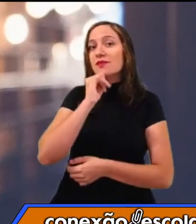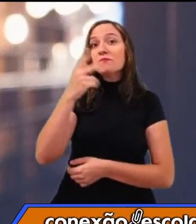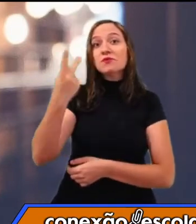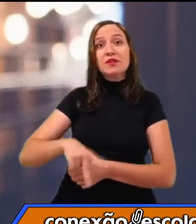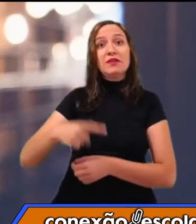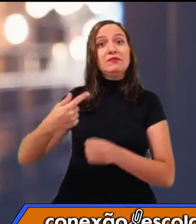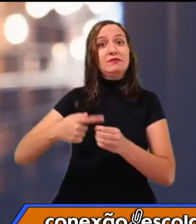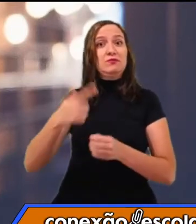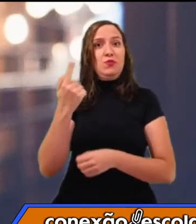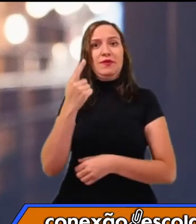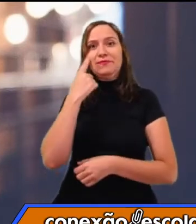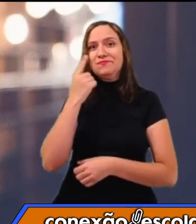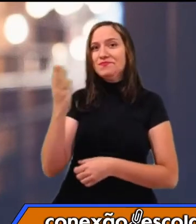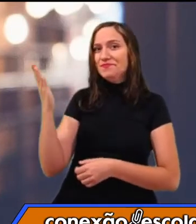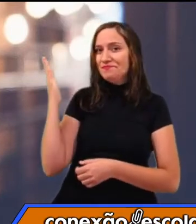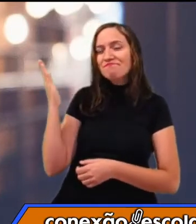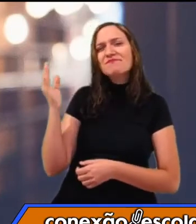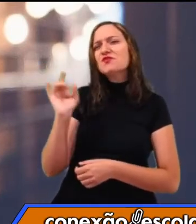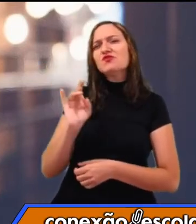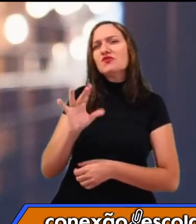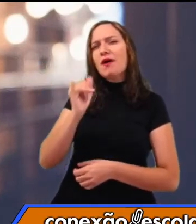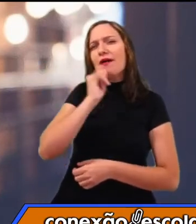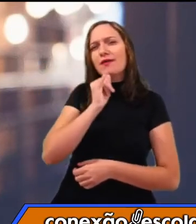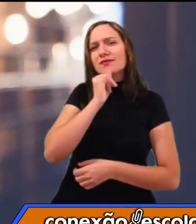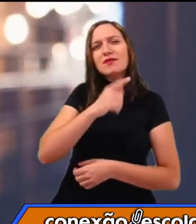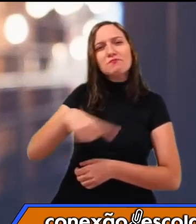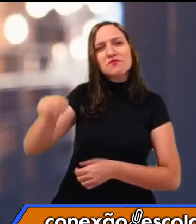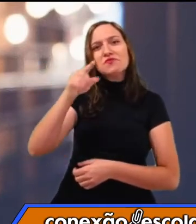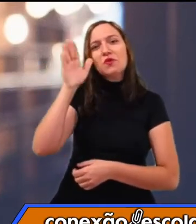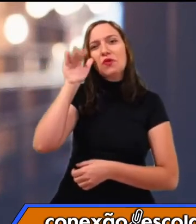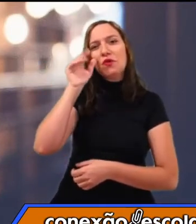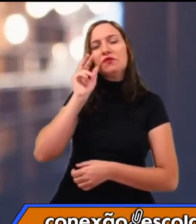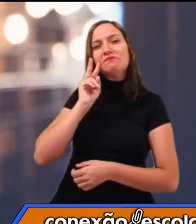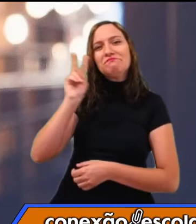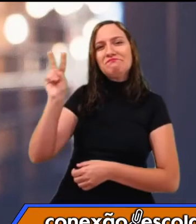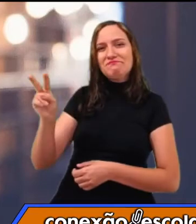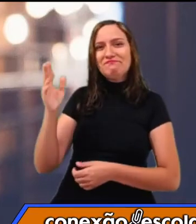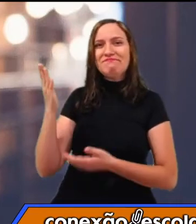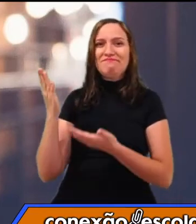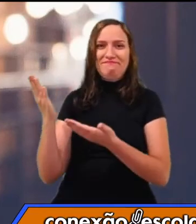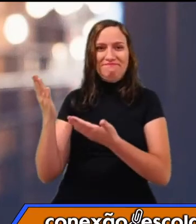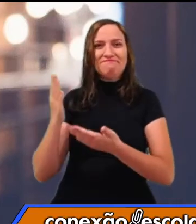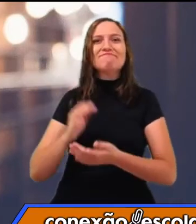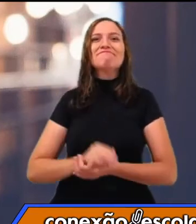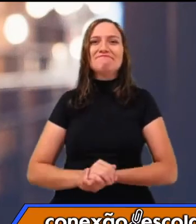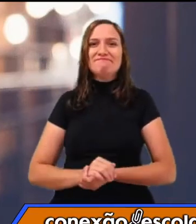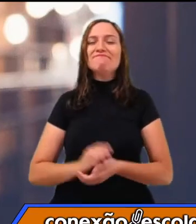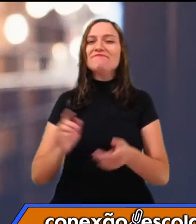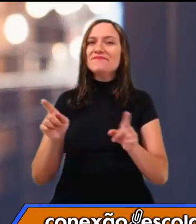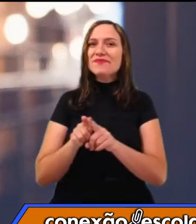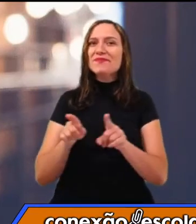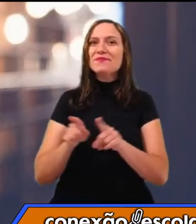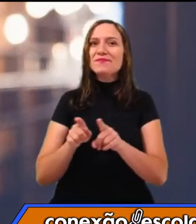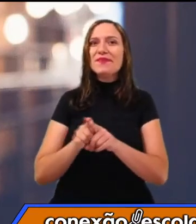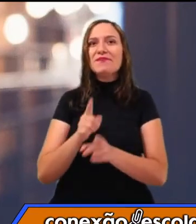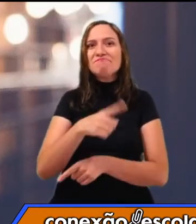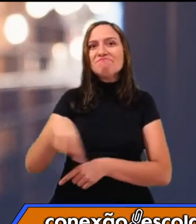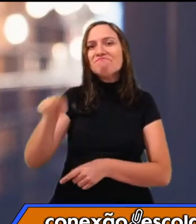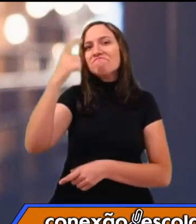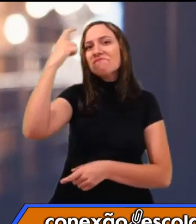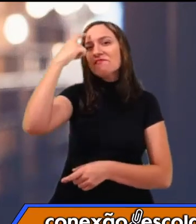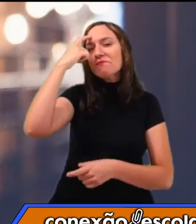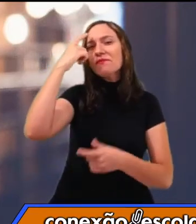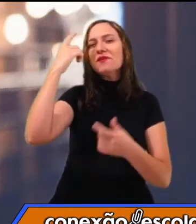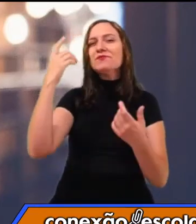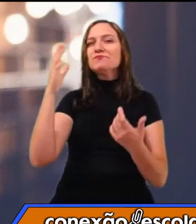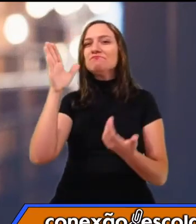Goiânia, né? Só para alguns exemplos para que vocês ativar o pensamento aí